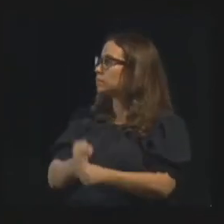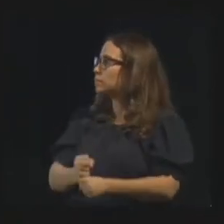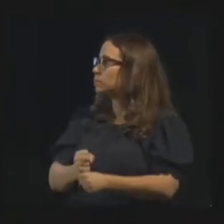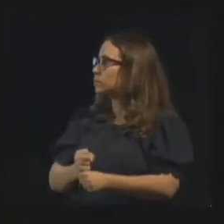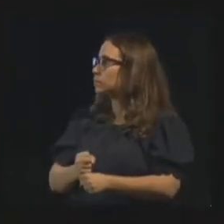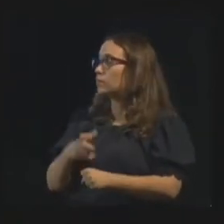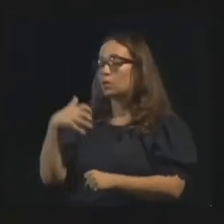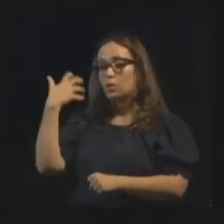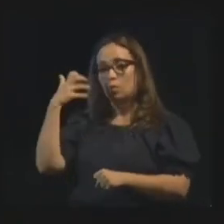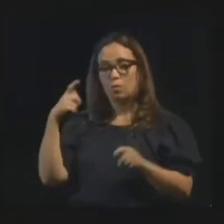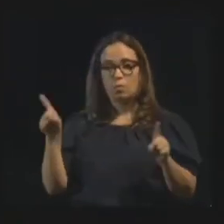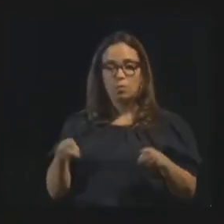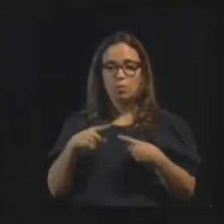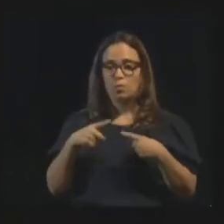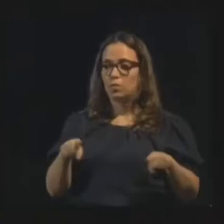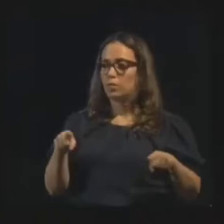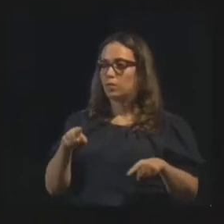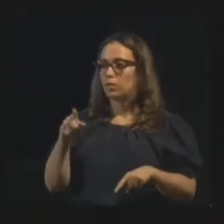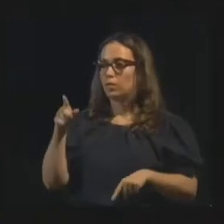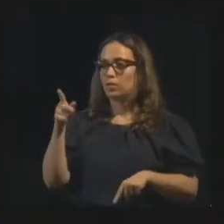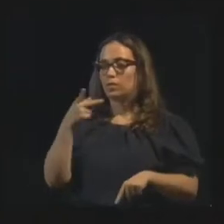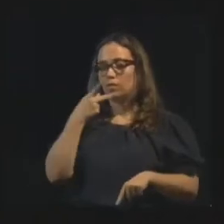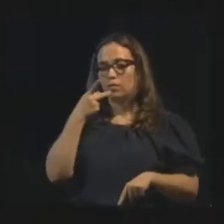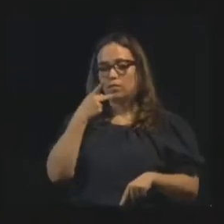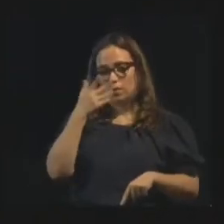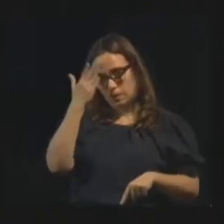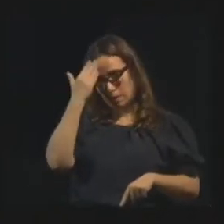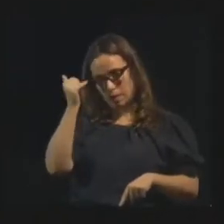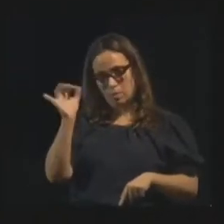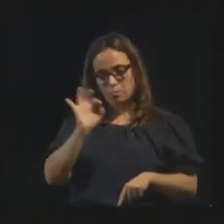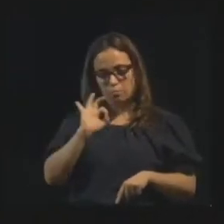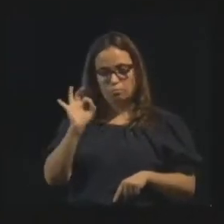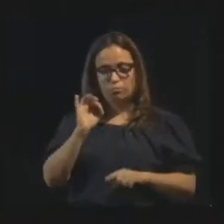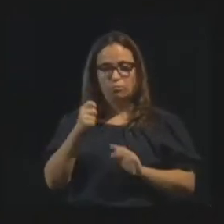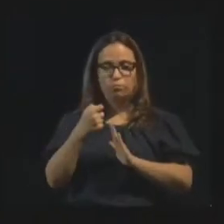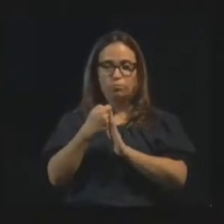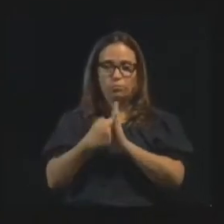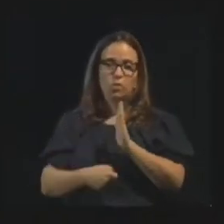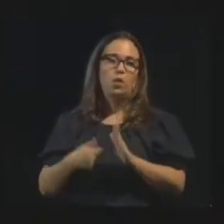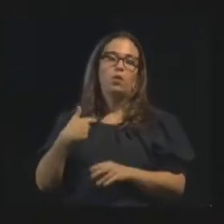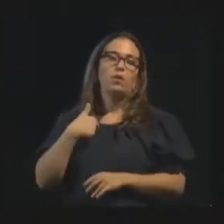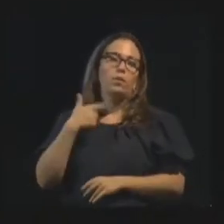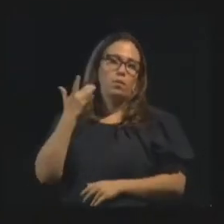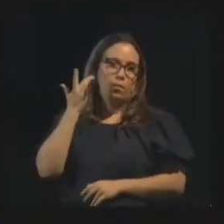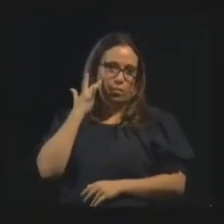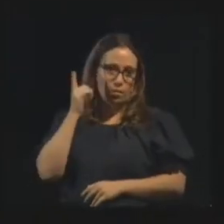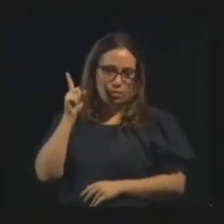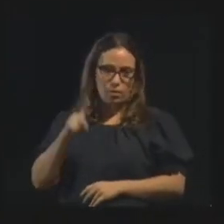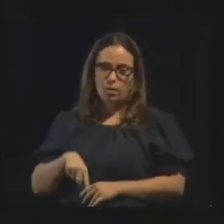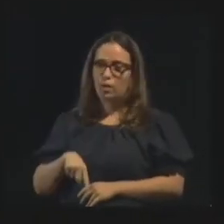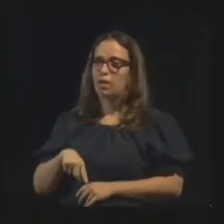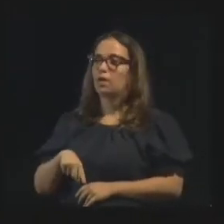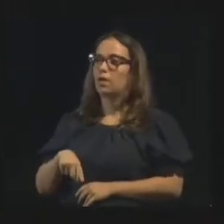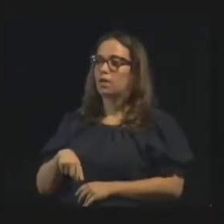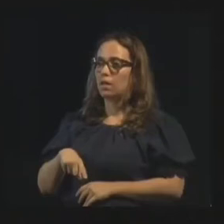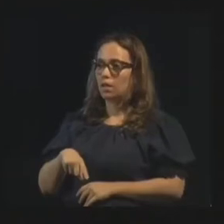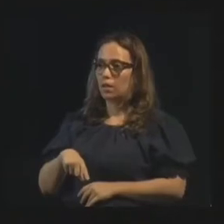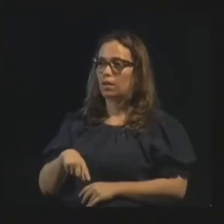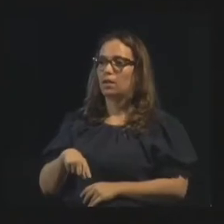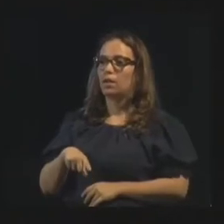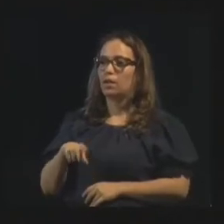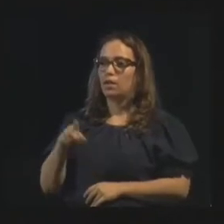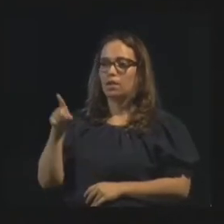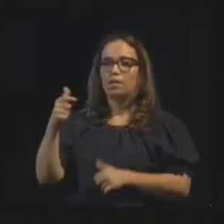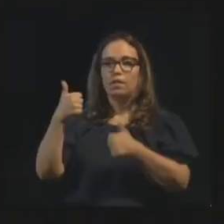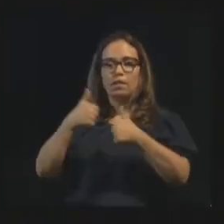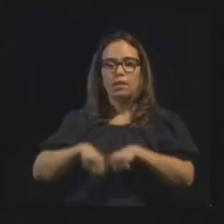aquela música que você diz que não sabe a autoria, então ninguém reclamou, eu acho que realmente é coisa dos céus, viu? Você estava muito